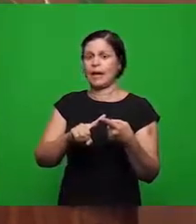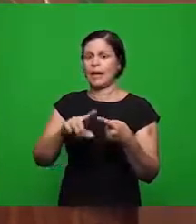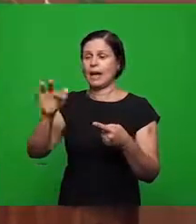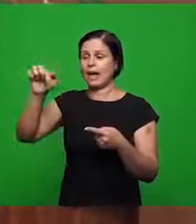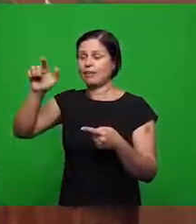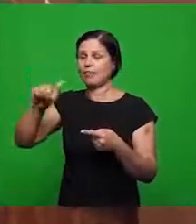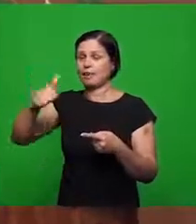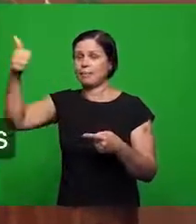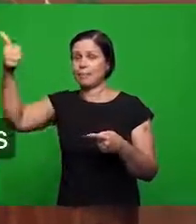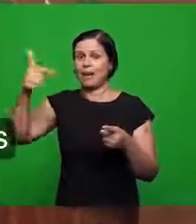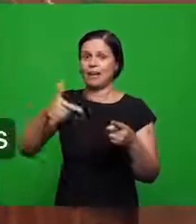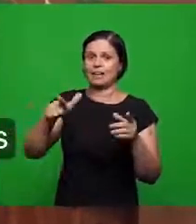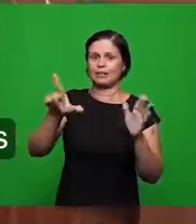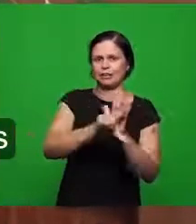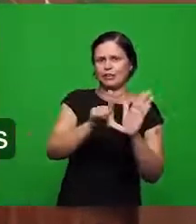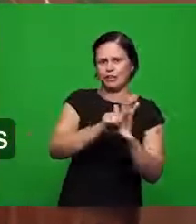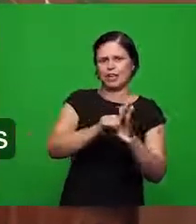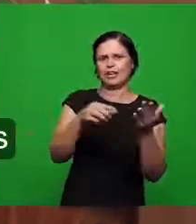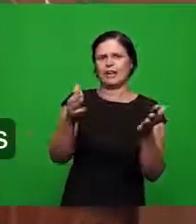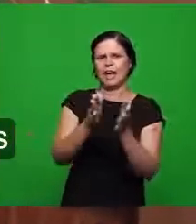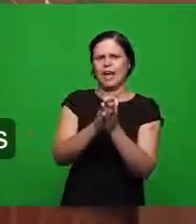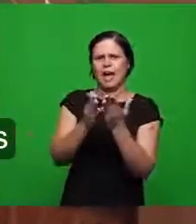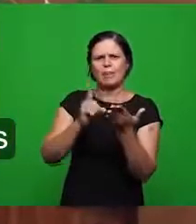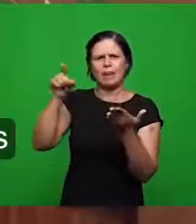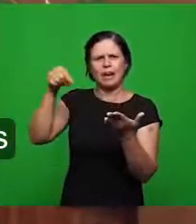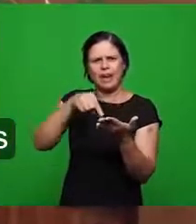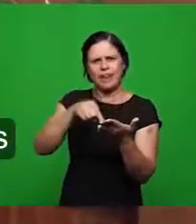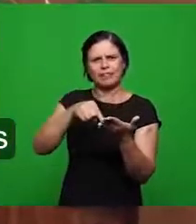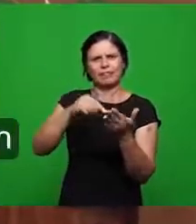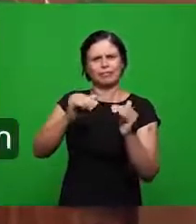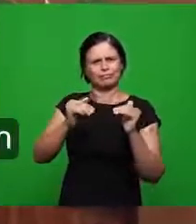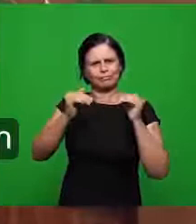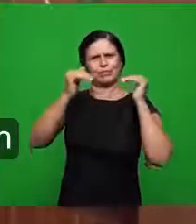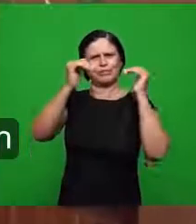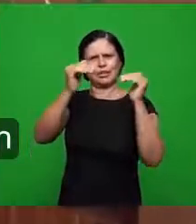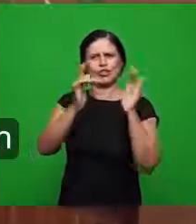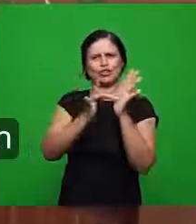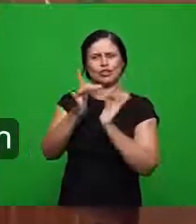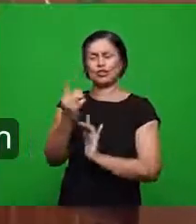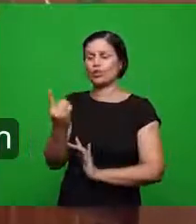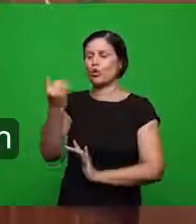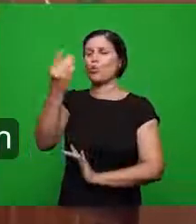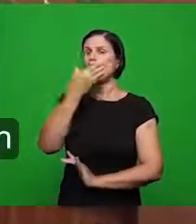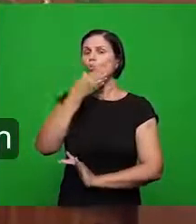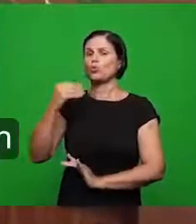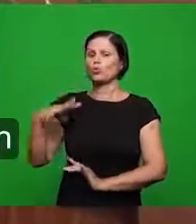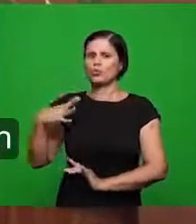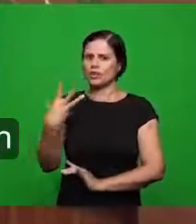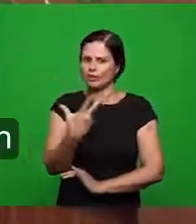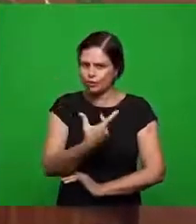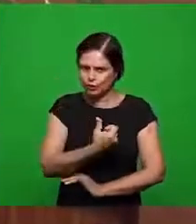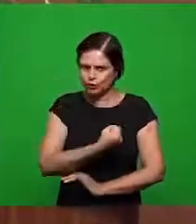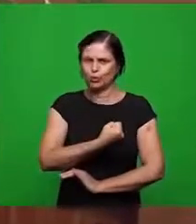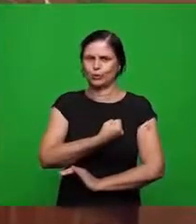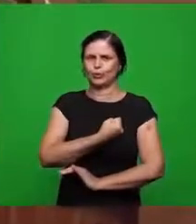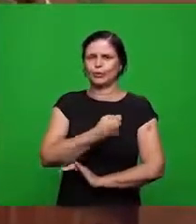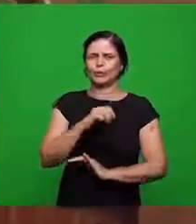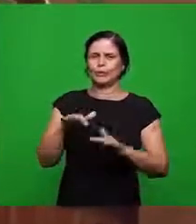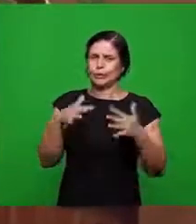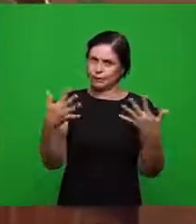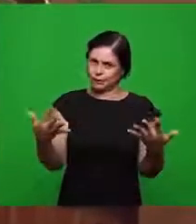esquecimento da palavra o sacerdócio universal dos crentes Jesus como o único mediador entre Deus e os homens então